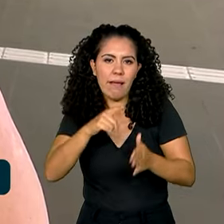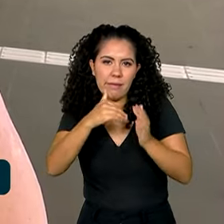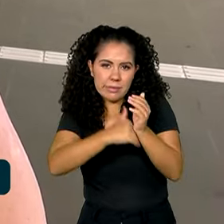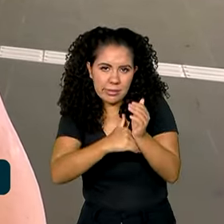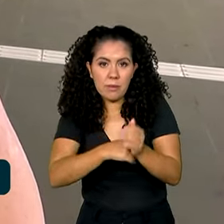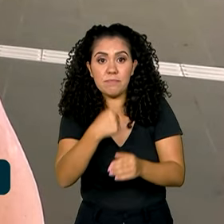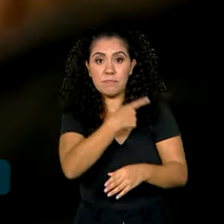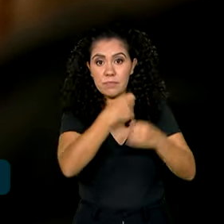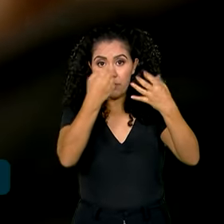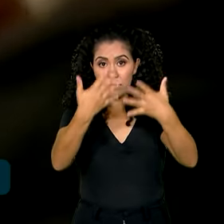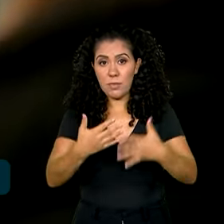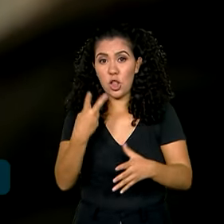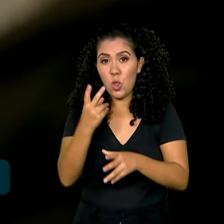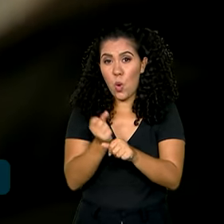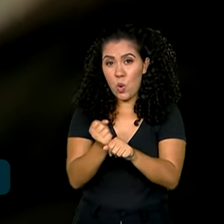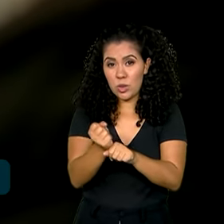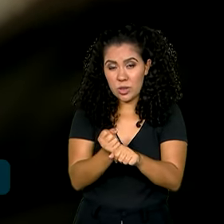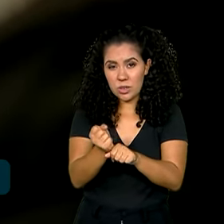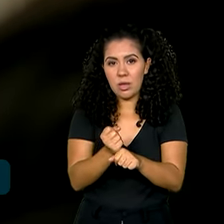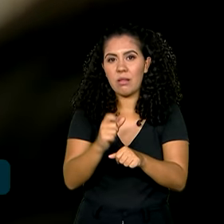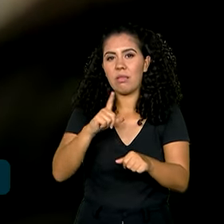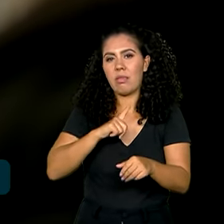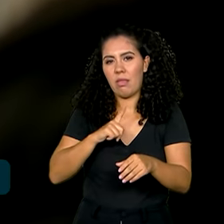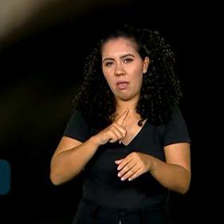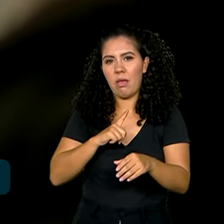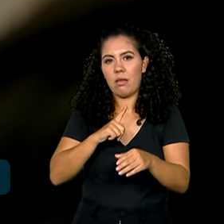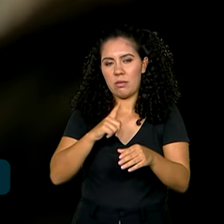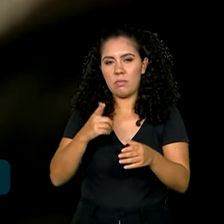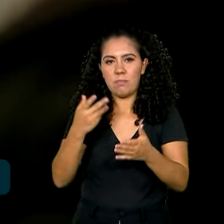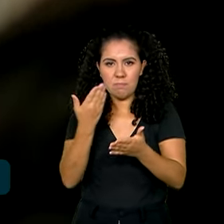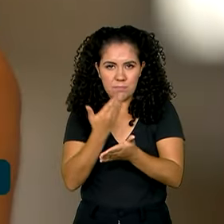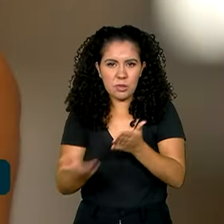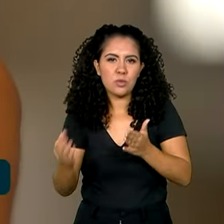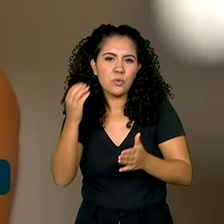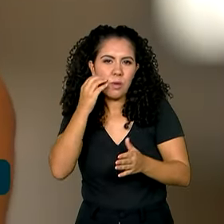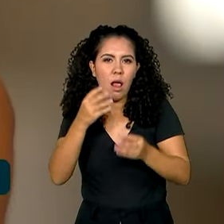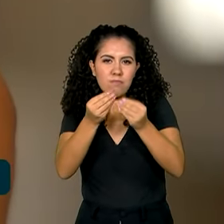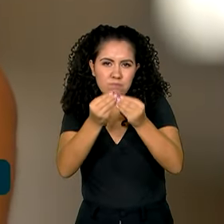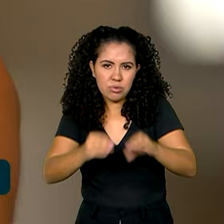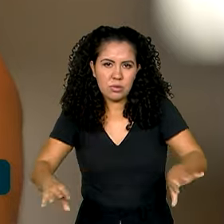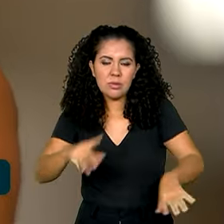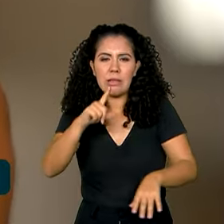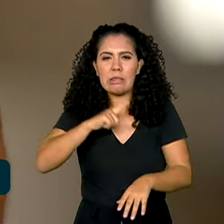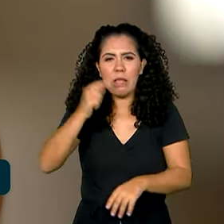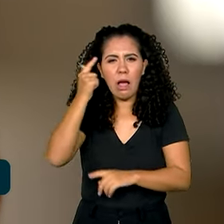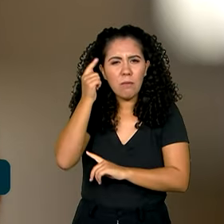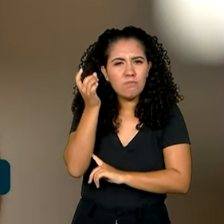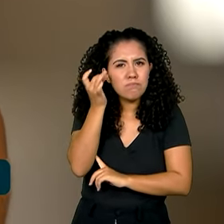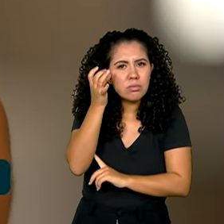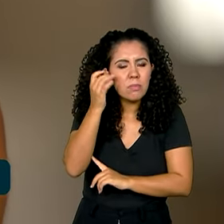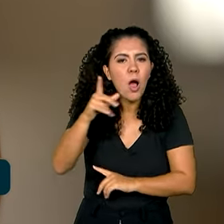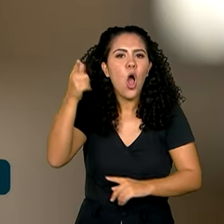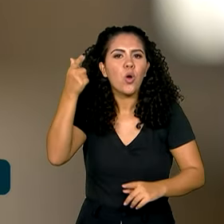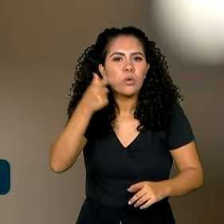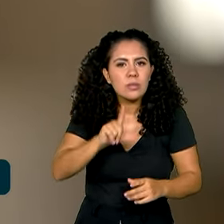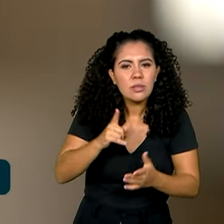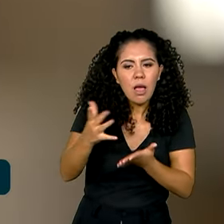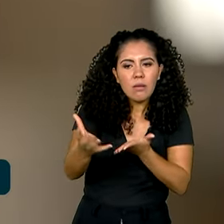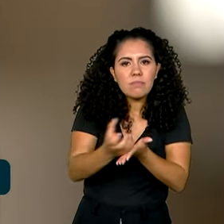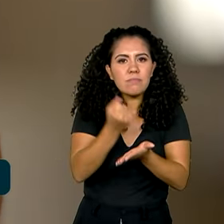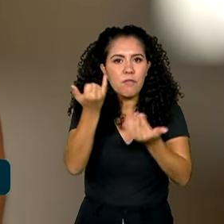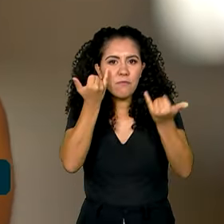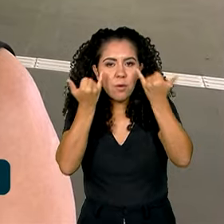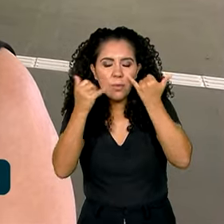dois anos e junto com o prejuízo financeiro pela perda do aparelho, veio a dor de cabeça de recuperar as informações